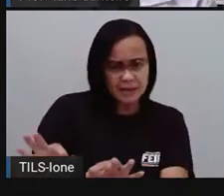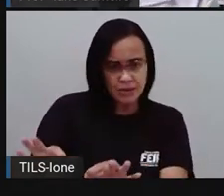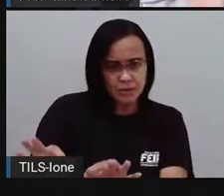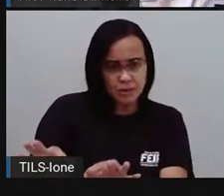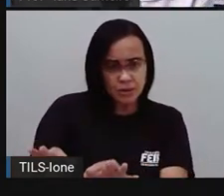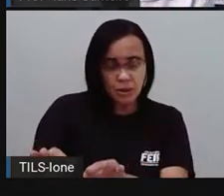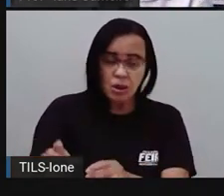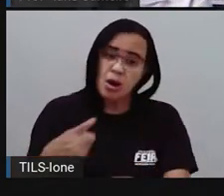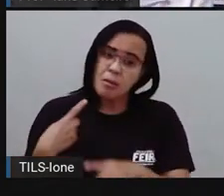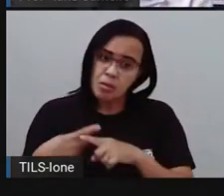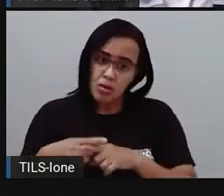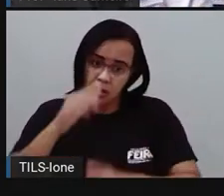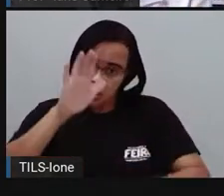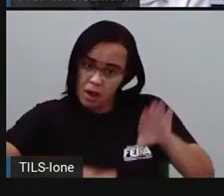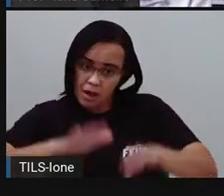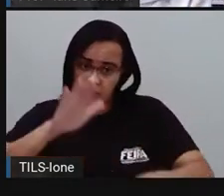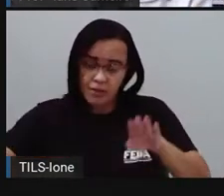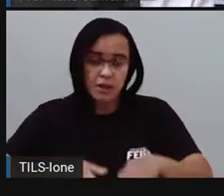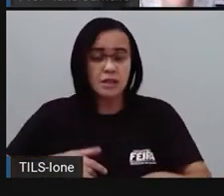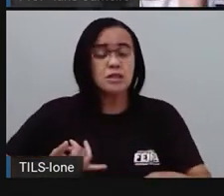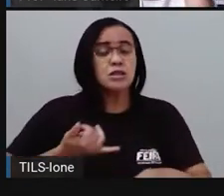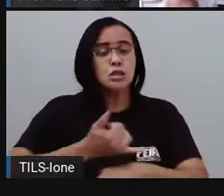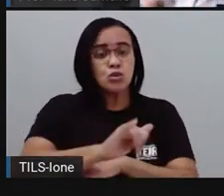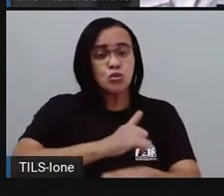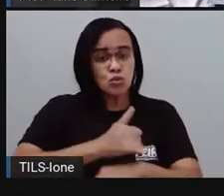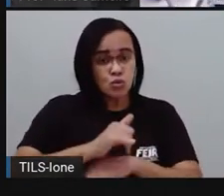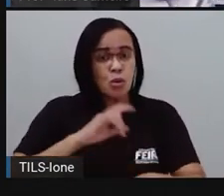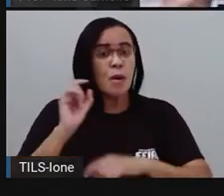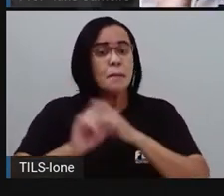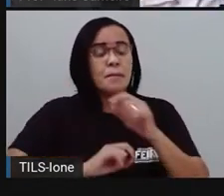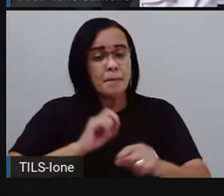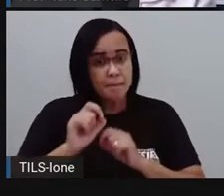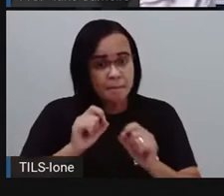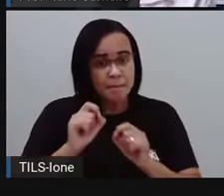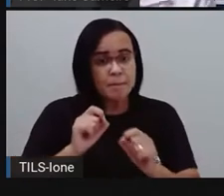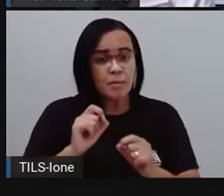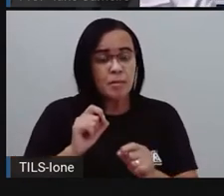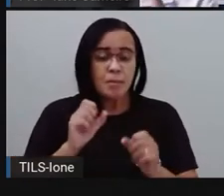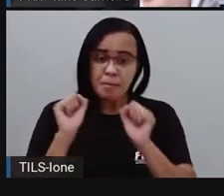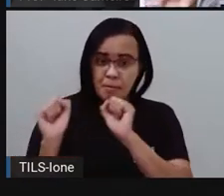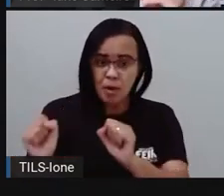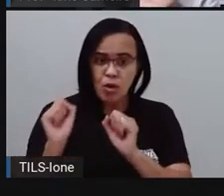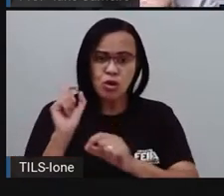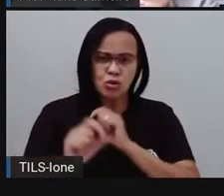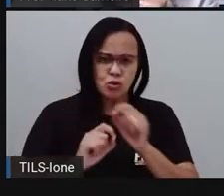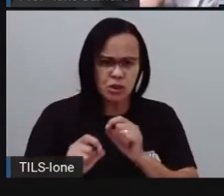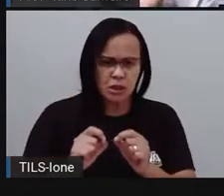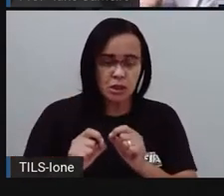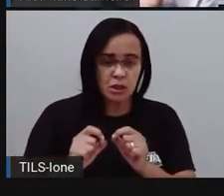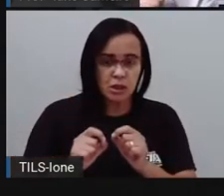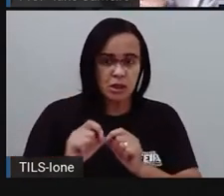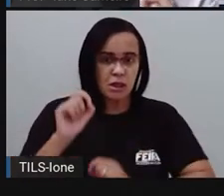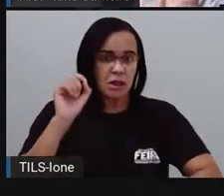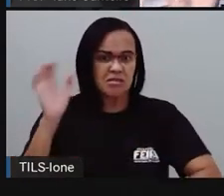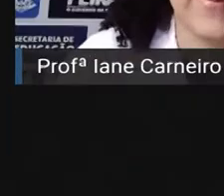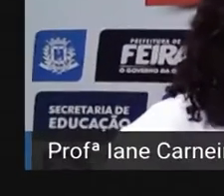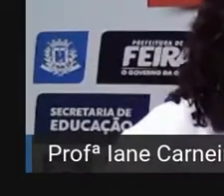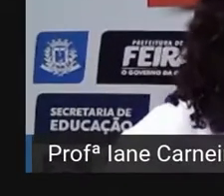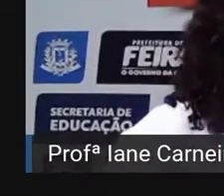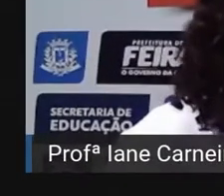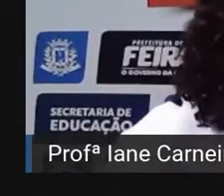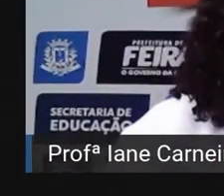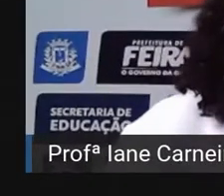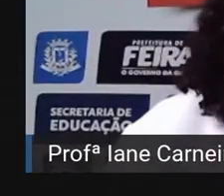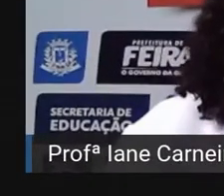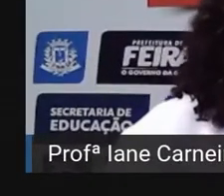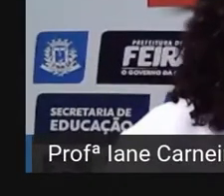conteúdo que não é predado de vocês, tá bom? Então, a gente vai ler esse texto informativo que fala sobre diversidade. A Pro vai